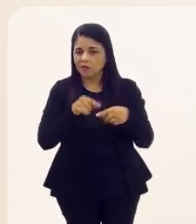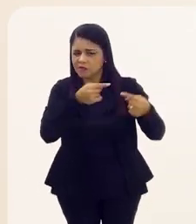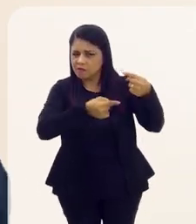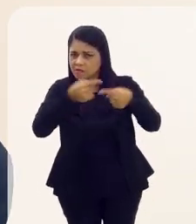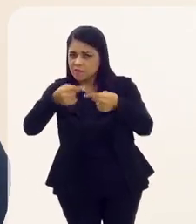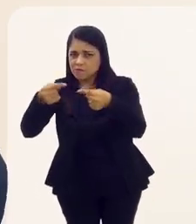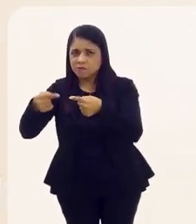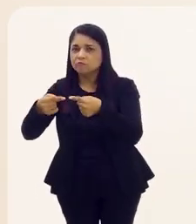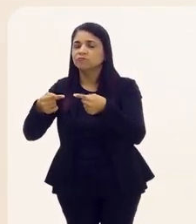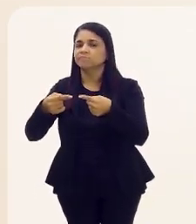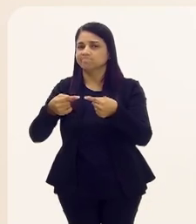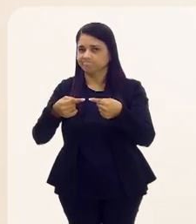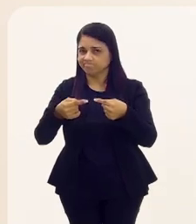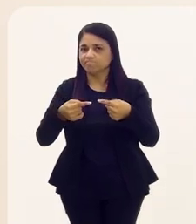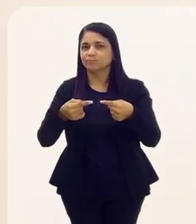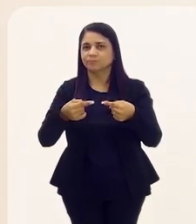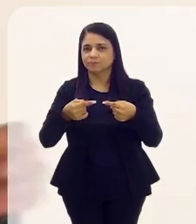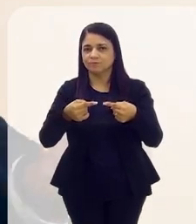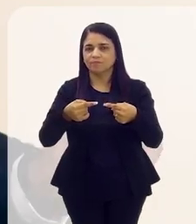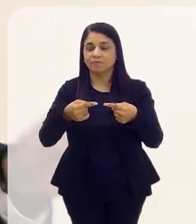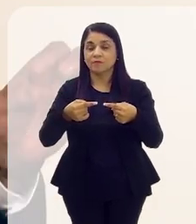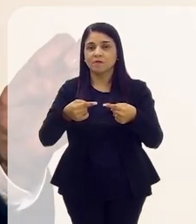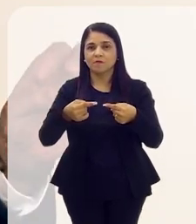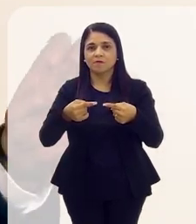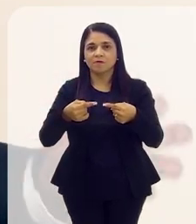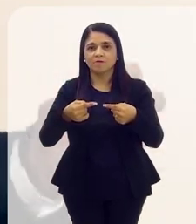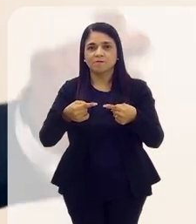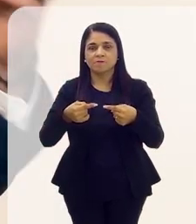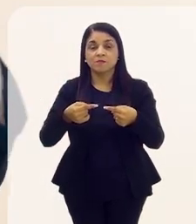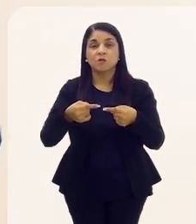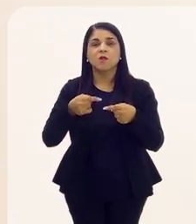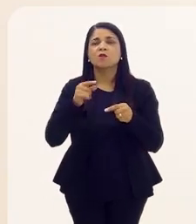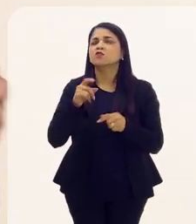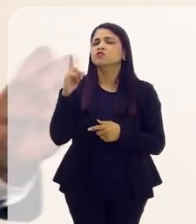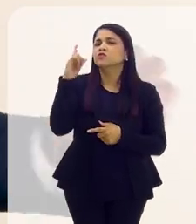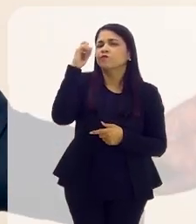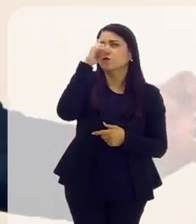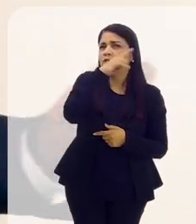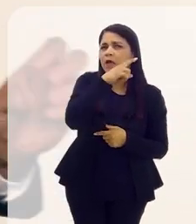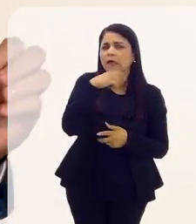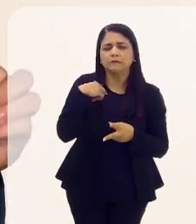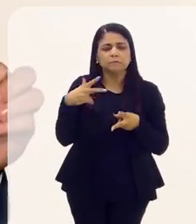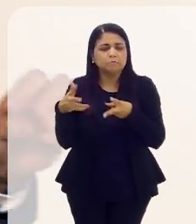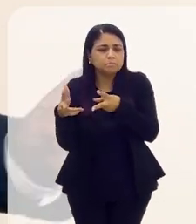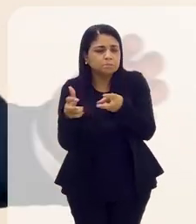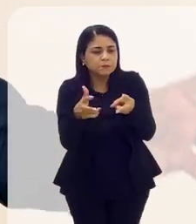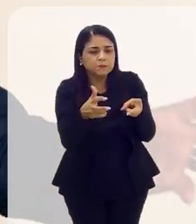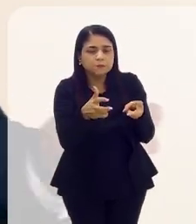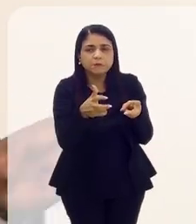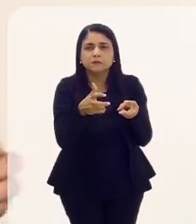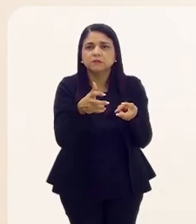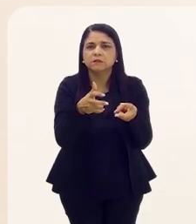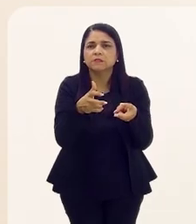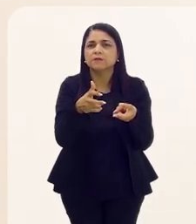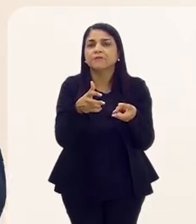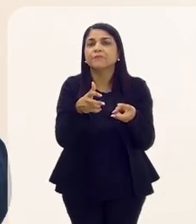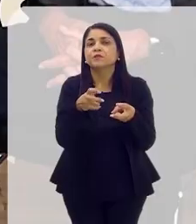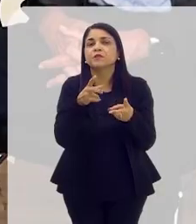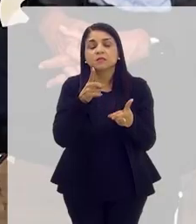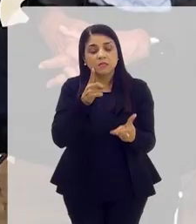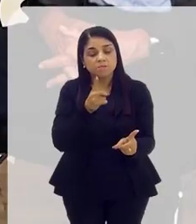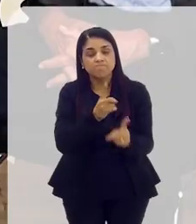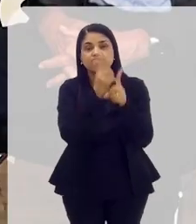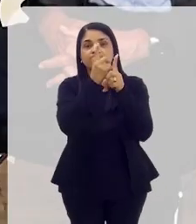tem debatido de maneira muito profunda, trazer um pouco para nós as dificuldades que têm se percebido, por exemplo,